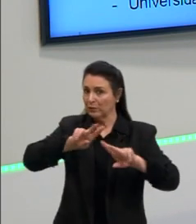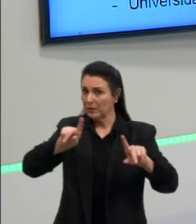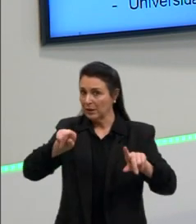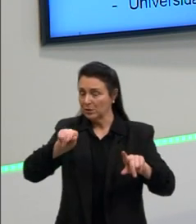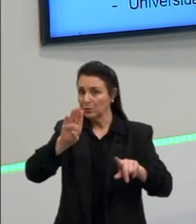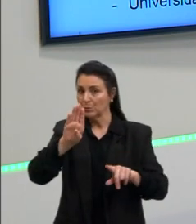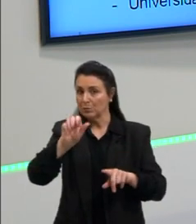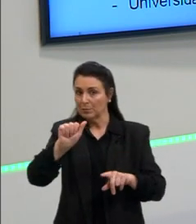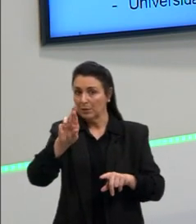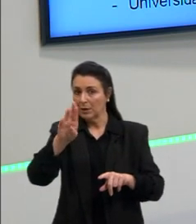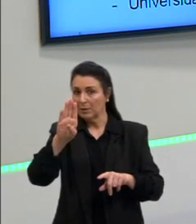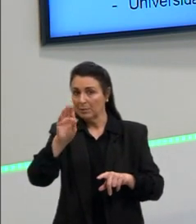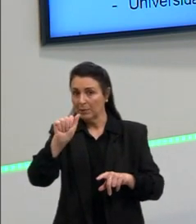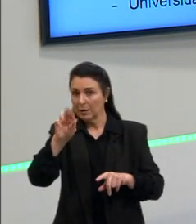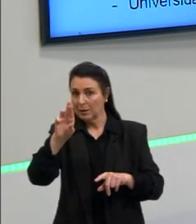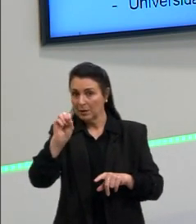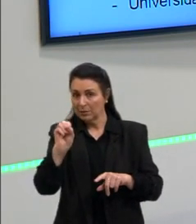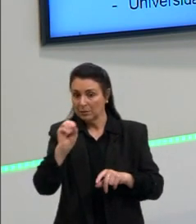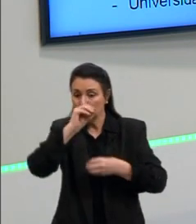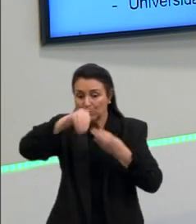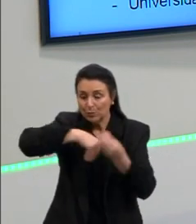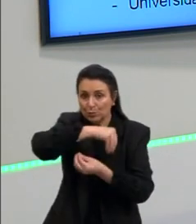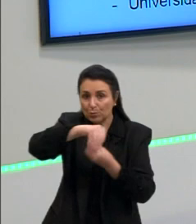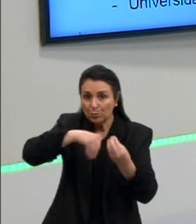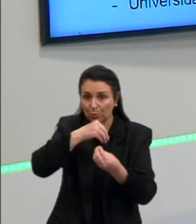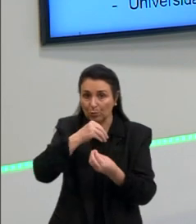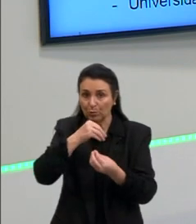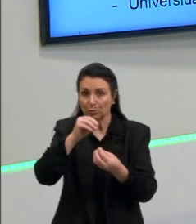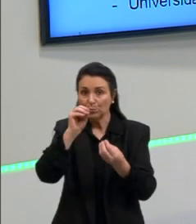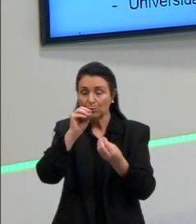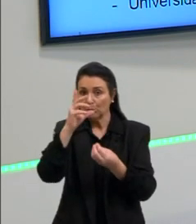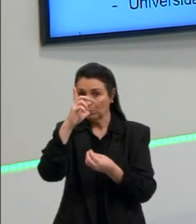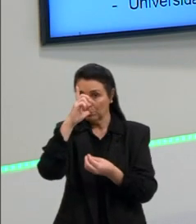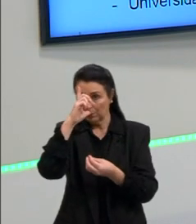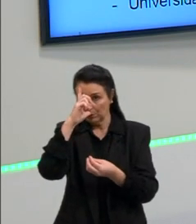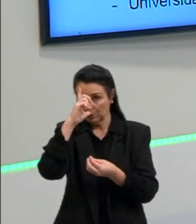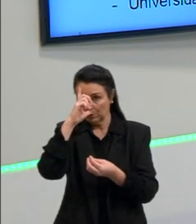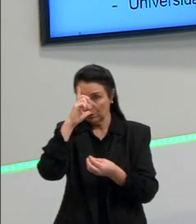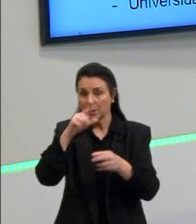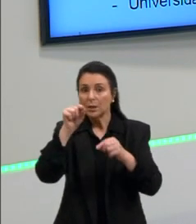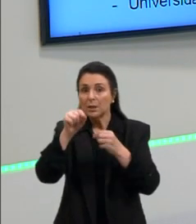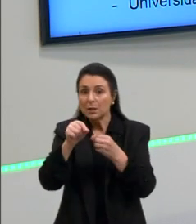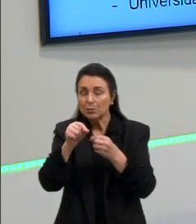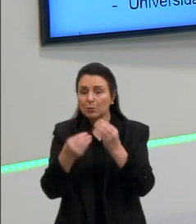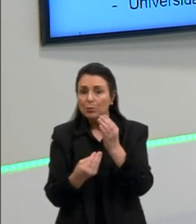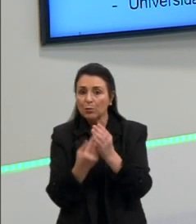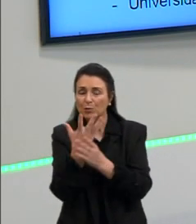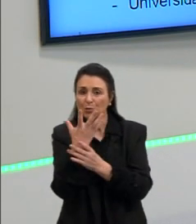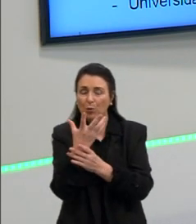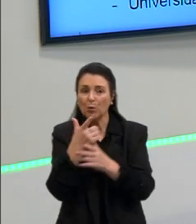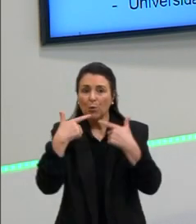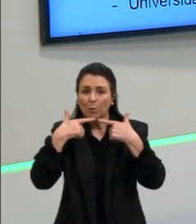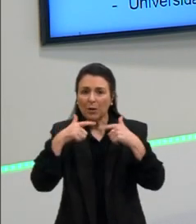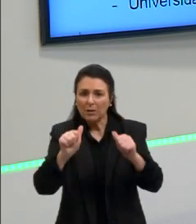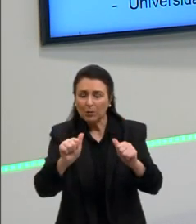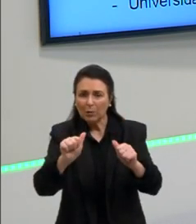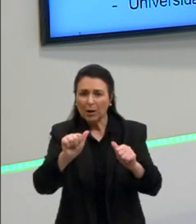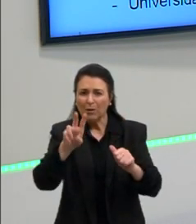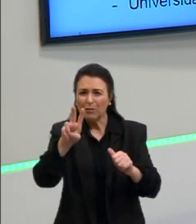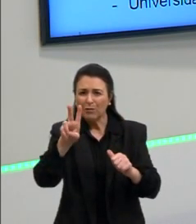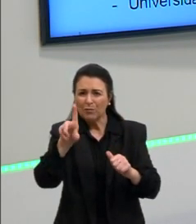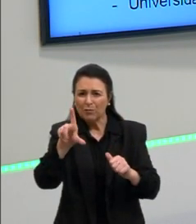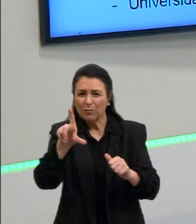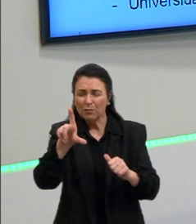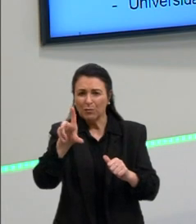germânicos, com o latim. E essa mistura vai gerar a língua vulgar ou vernacular, que